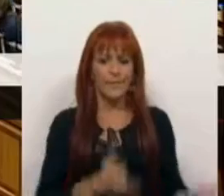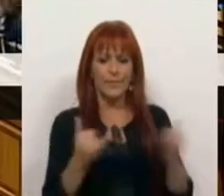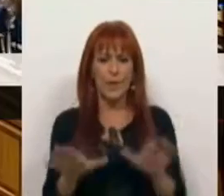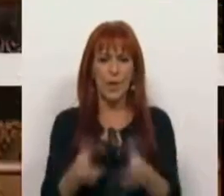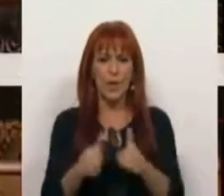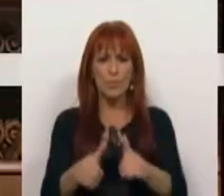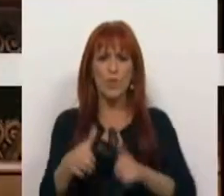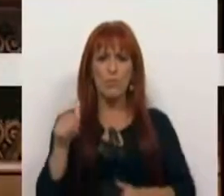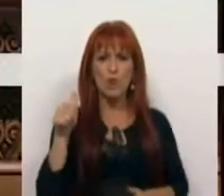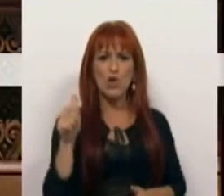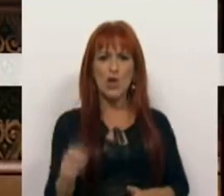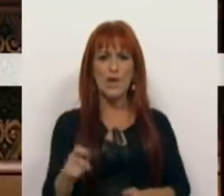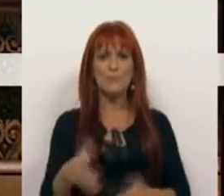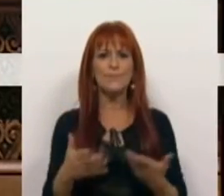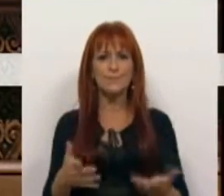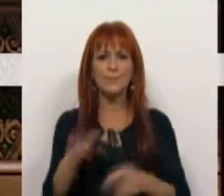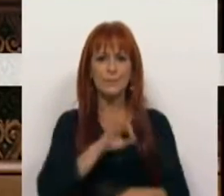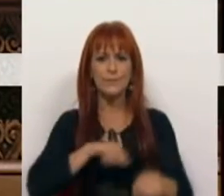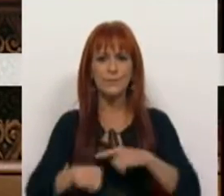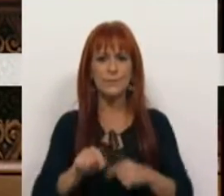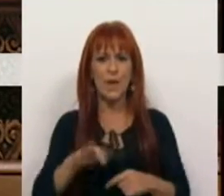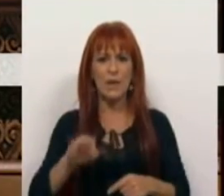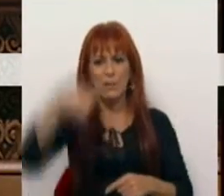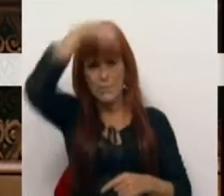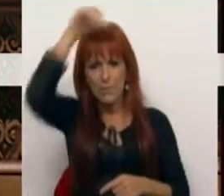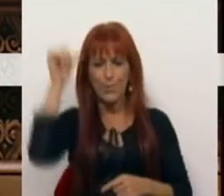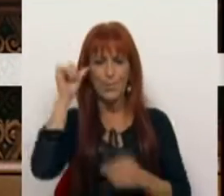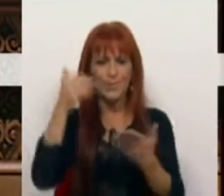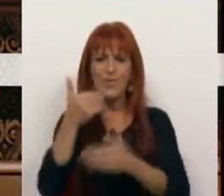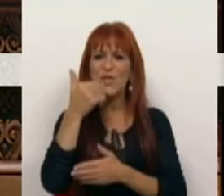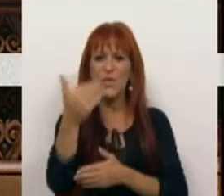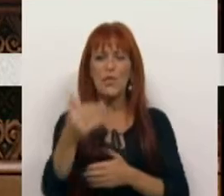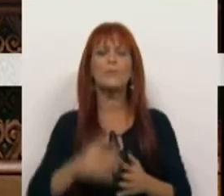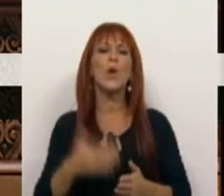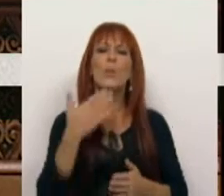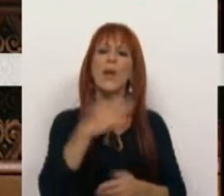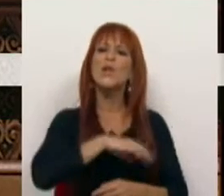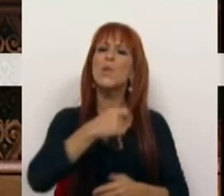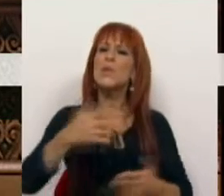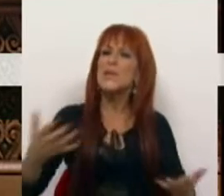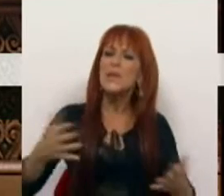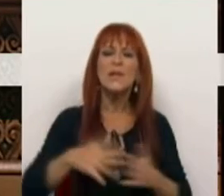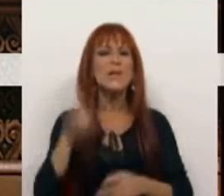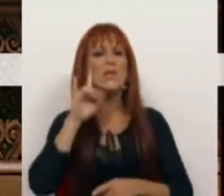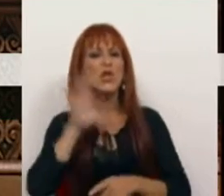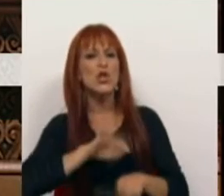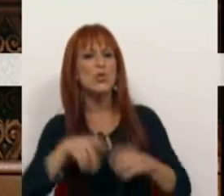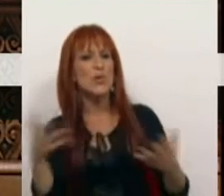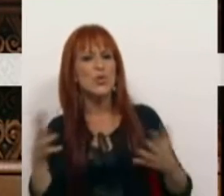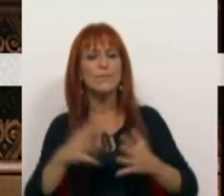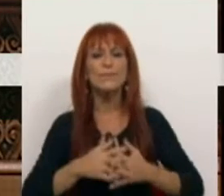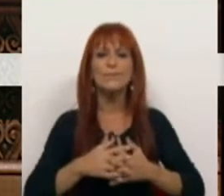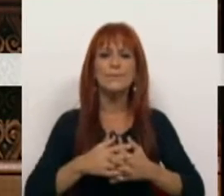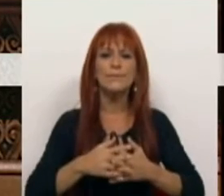Do Grupo Parlamentar do Bloco de Esquerda, tem a palavra o Sr. Deputado Pedro Filipe Soares. Muito obrigado Sr. Presidente. Senhoras e Srs.